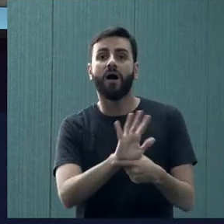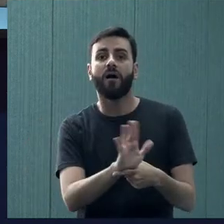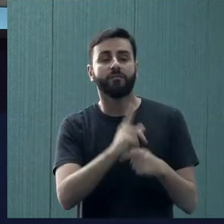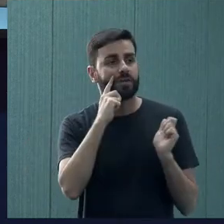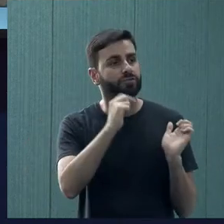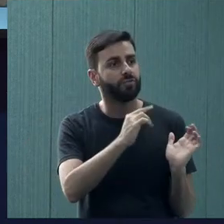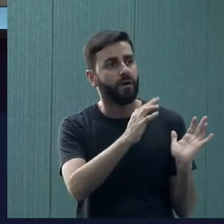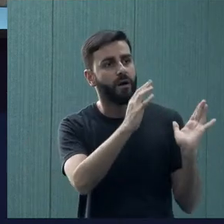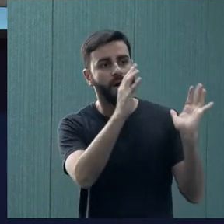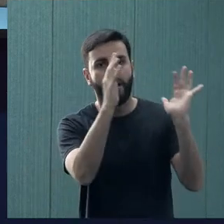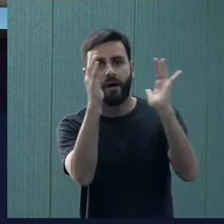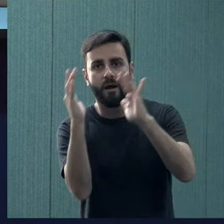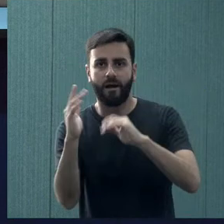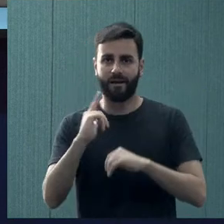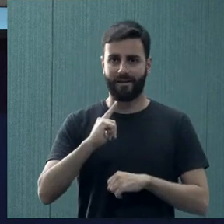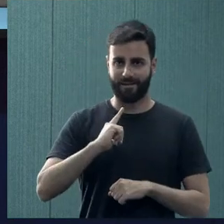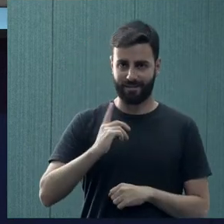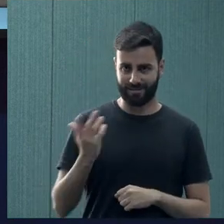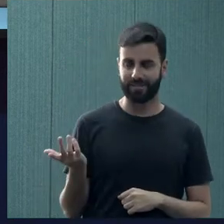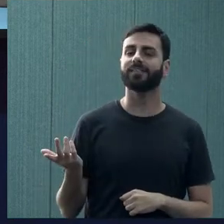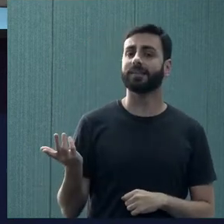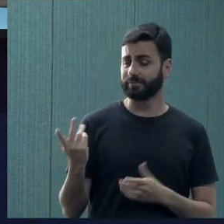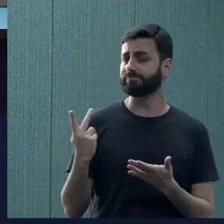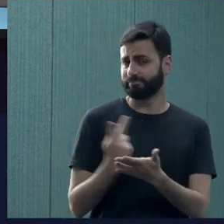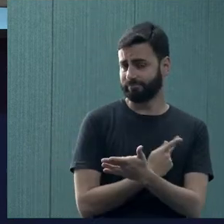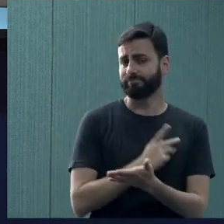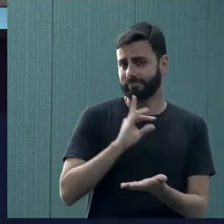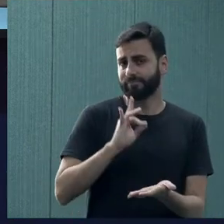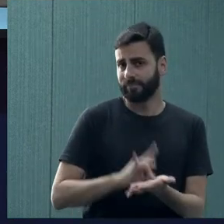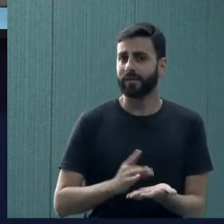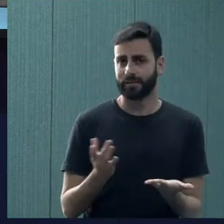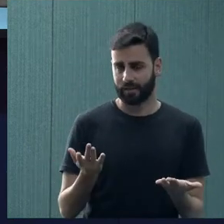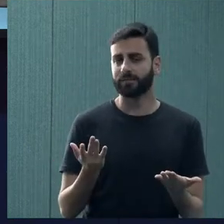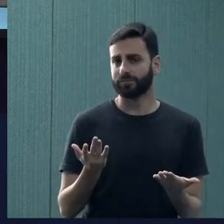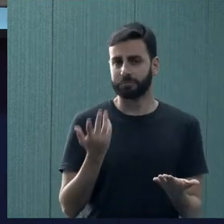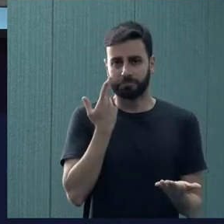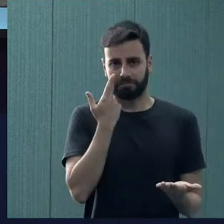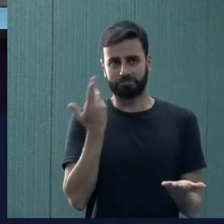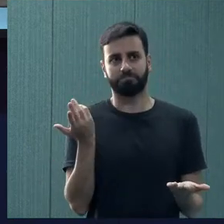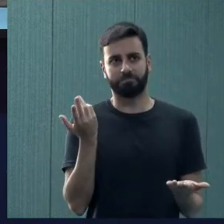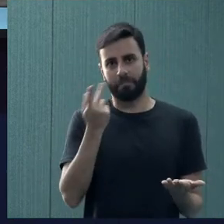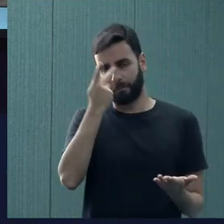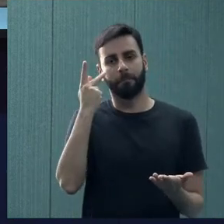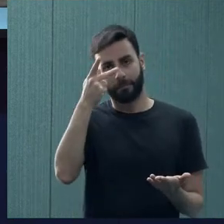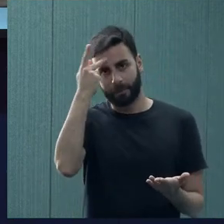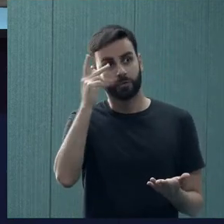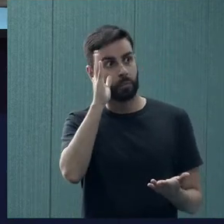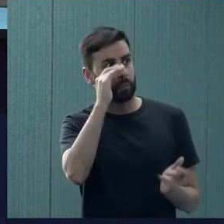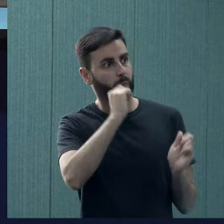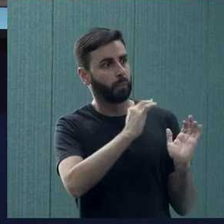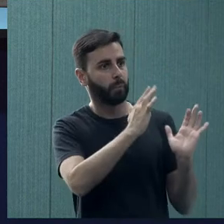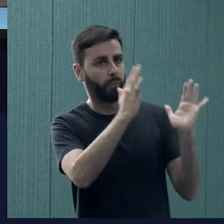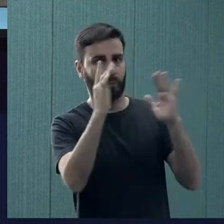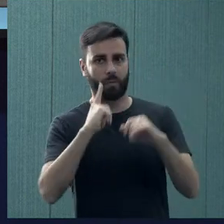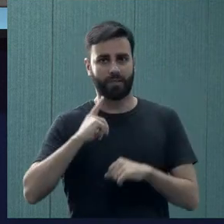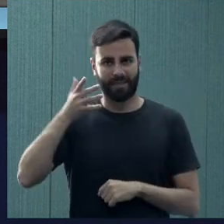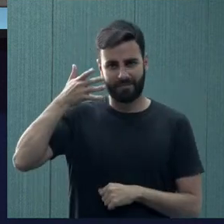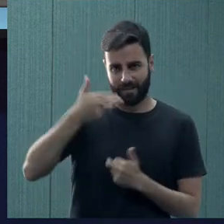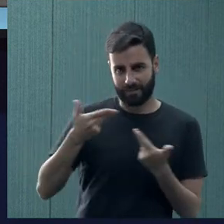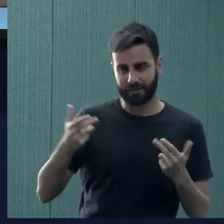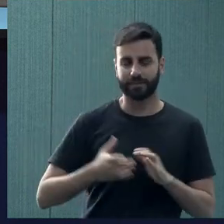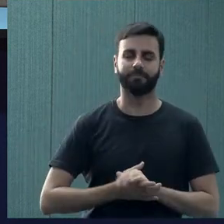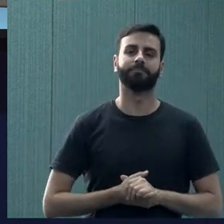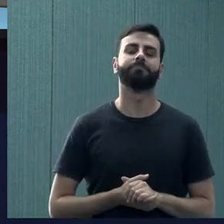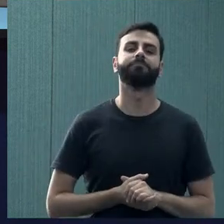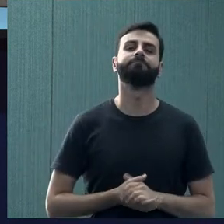buscar. E a gente vê isso. É uma crescente de acesso às palestras, aos eventos transmitidos.